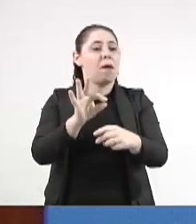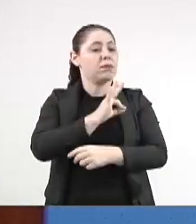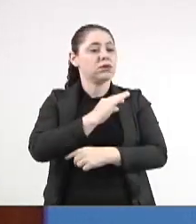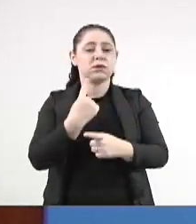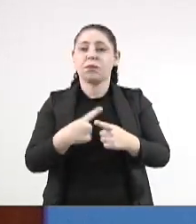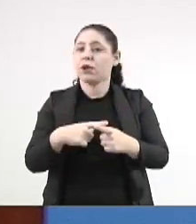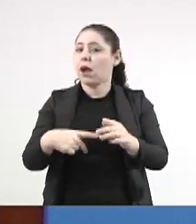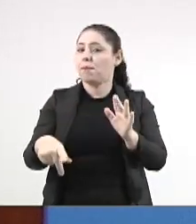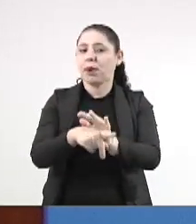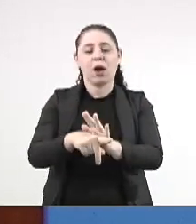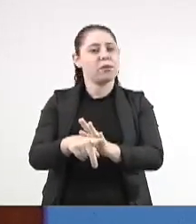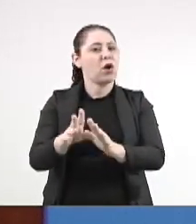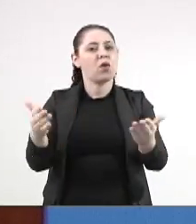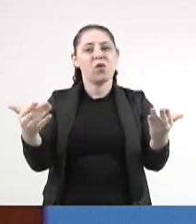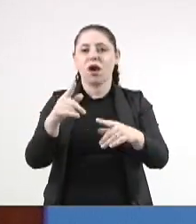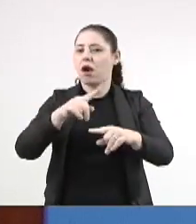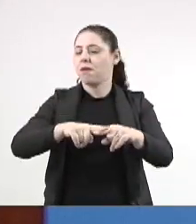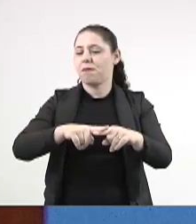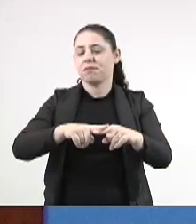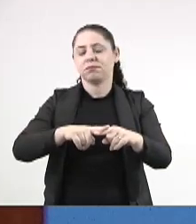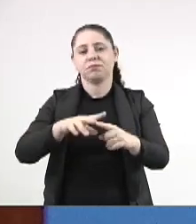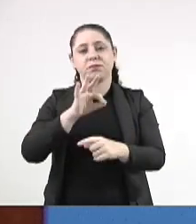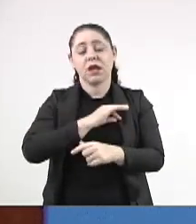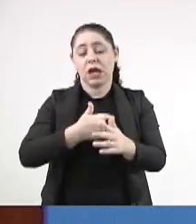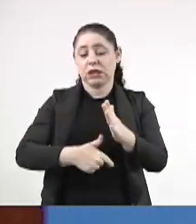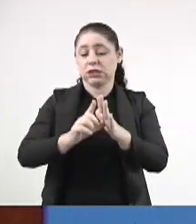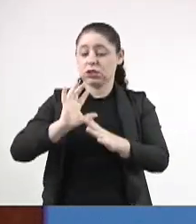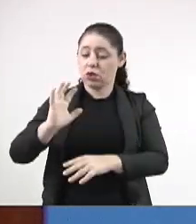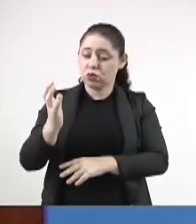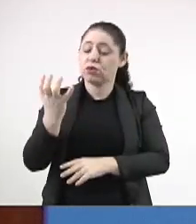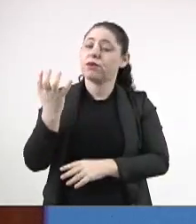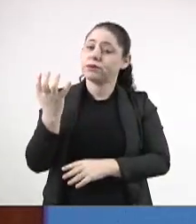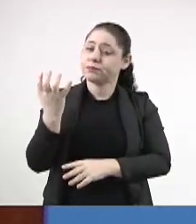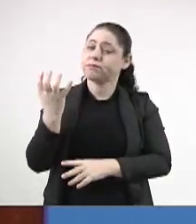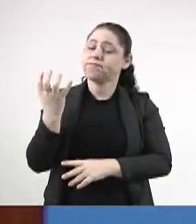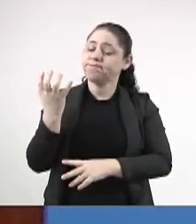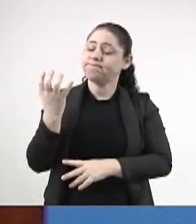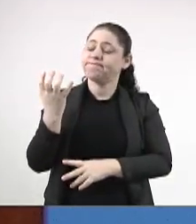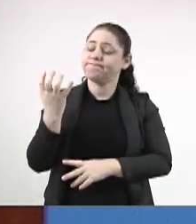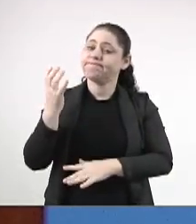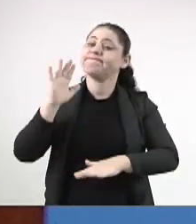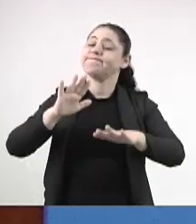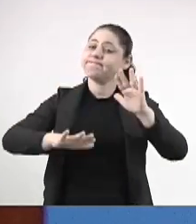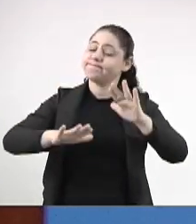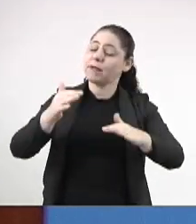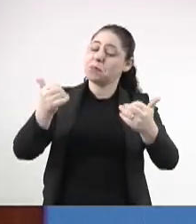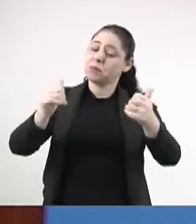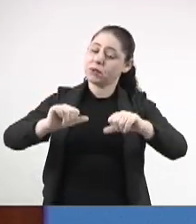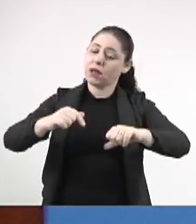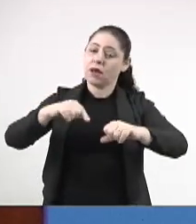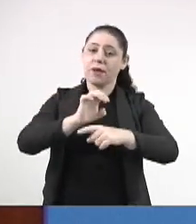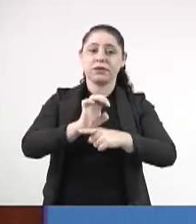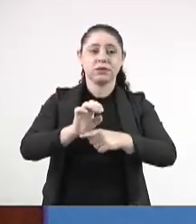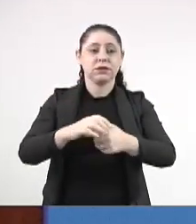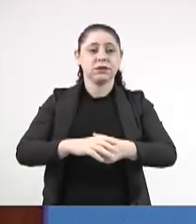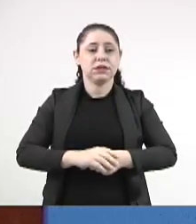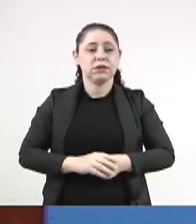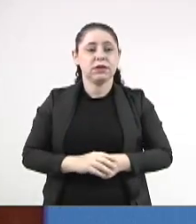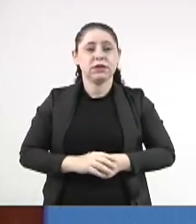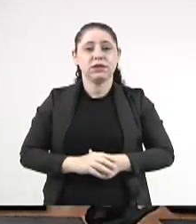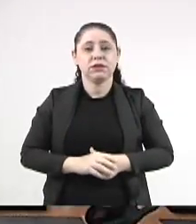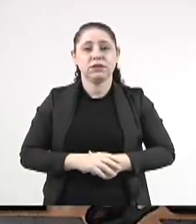virou um caso de polícia, antes que aconteça alguma tragédia aqui no nosso Estado. Deputado Caravina.